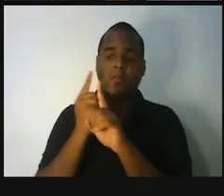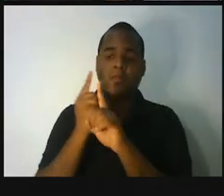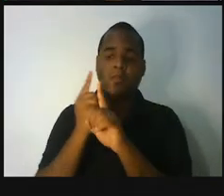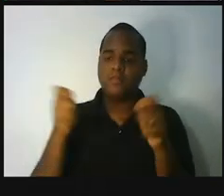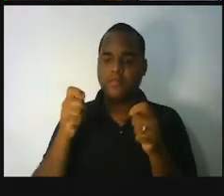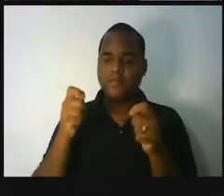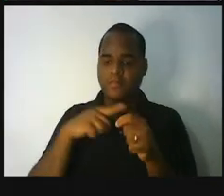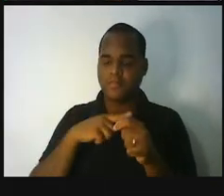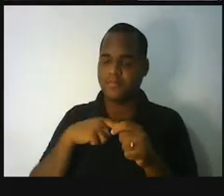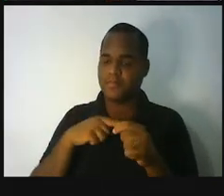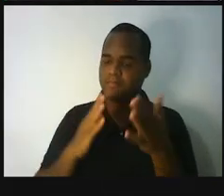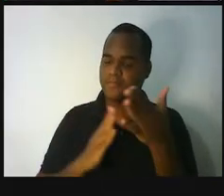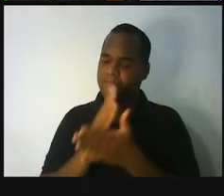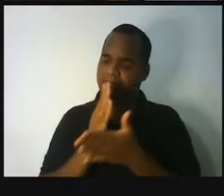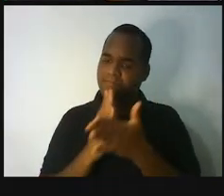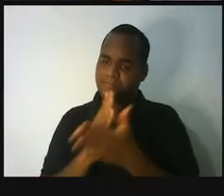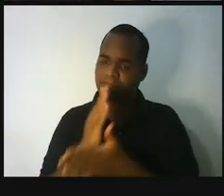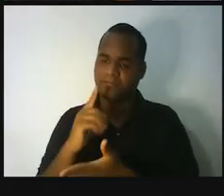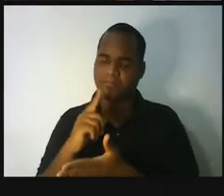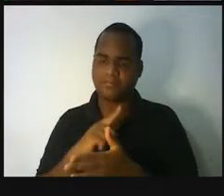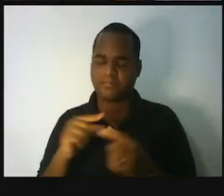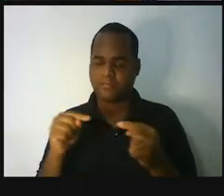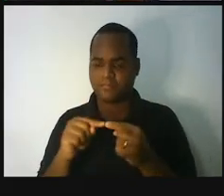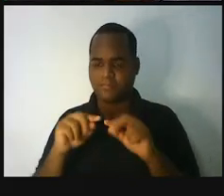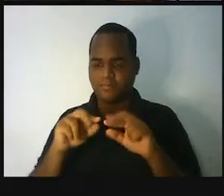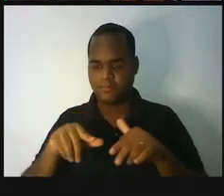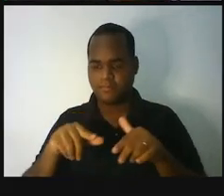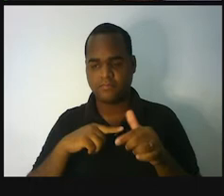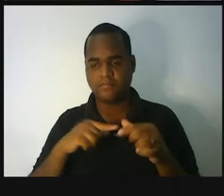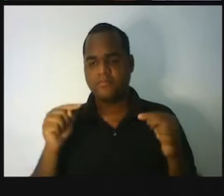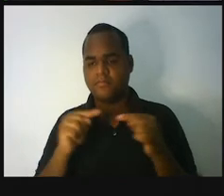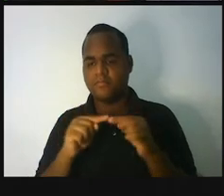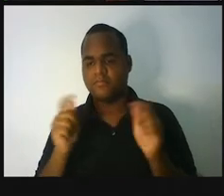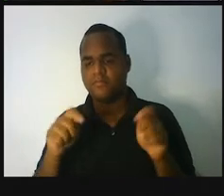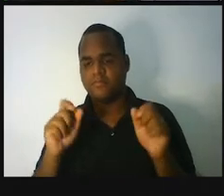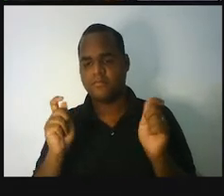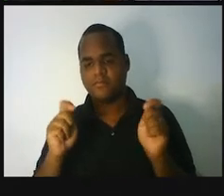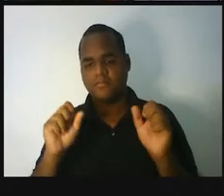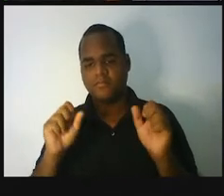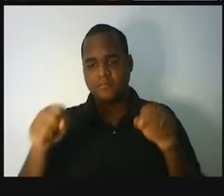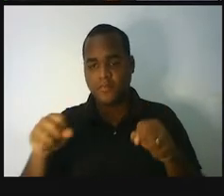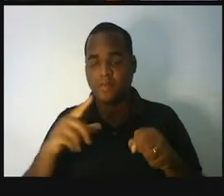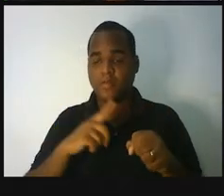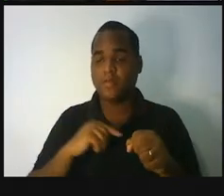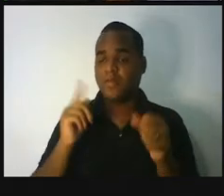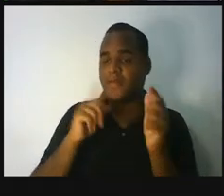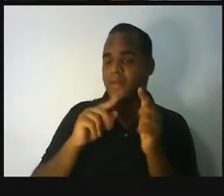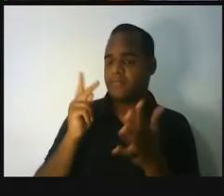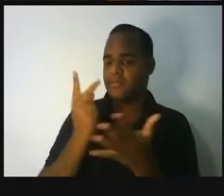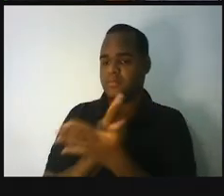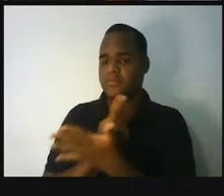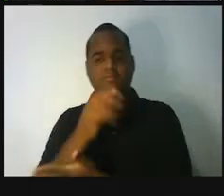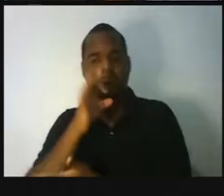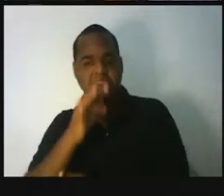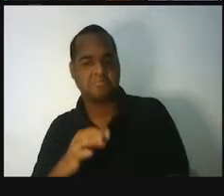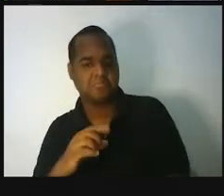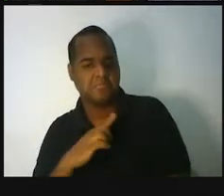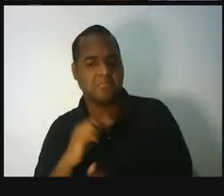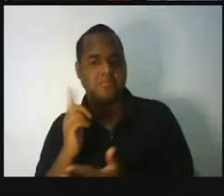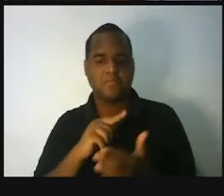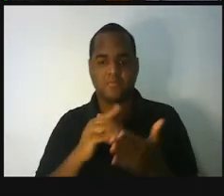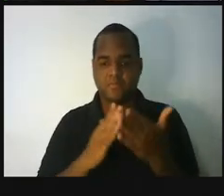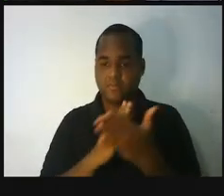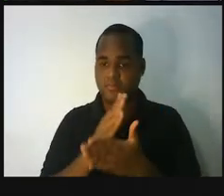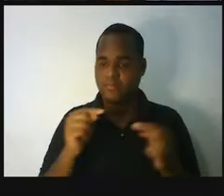Levantar estratégias, criar hipóteses, verificar o que é que dá certo, o que é que dá errado. Então, eu penso que a matemática,